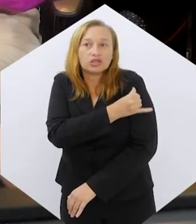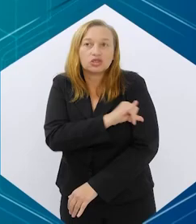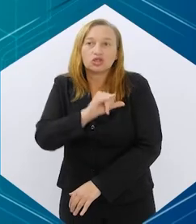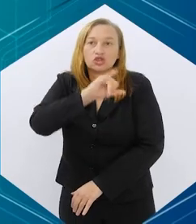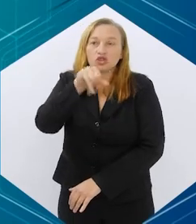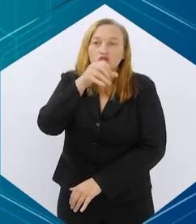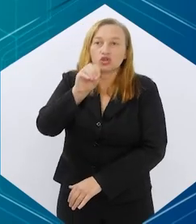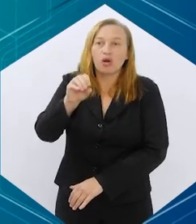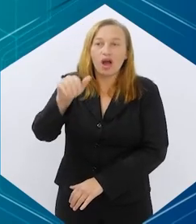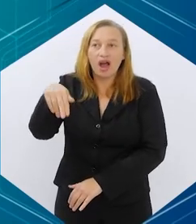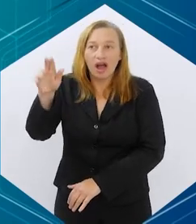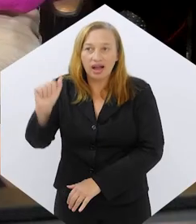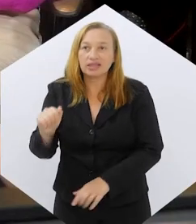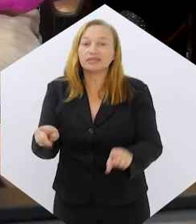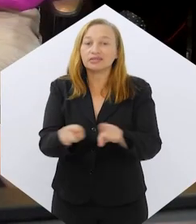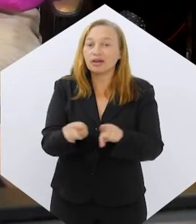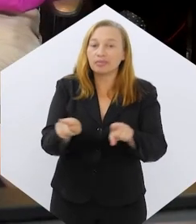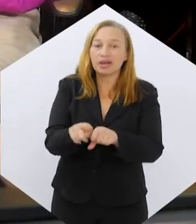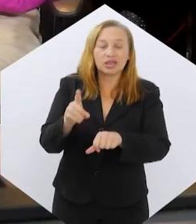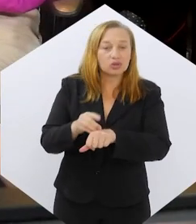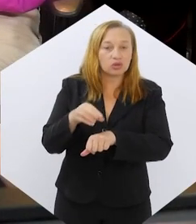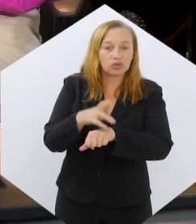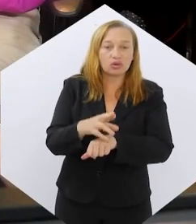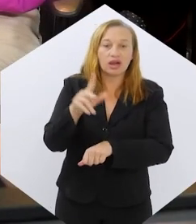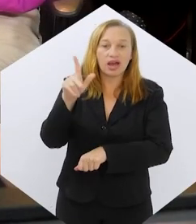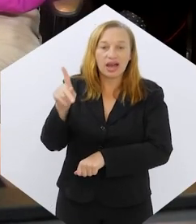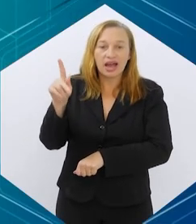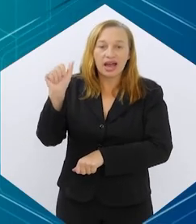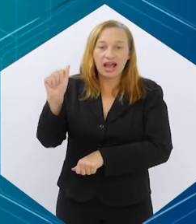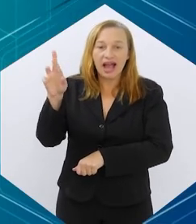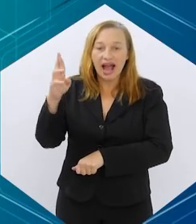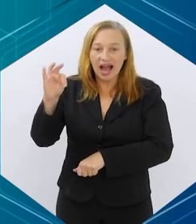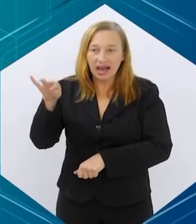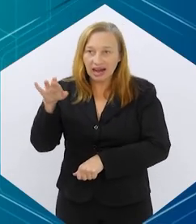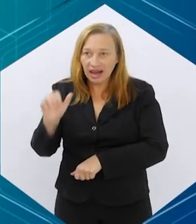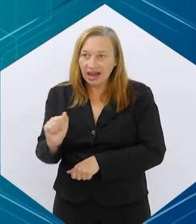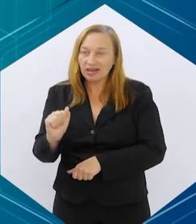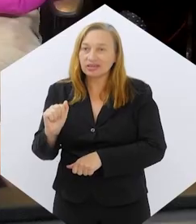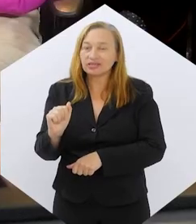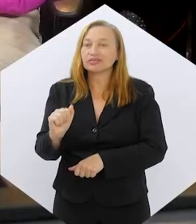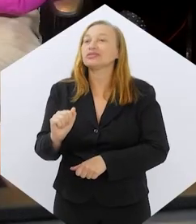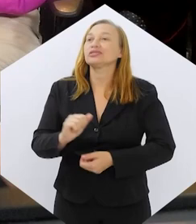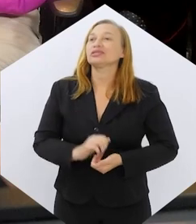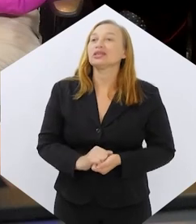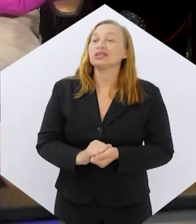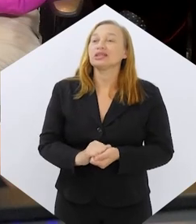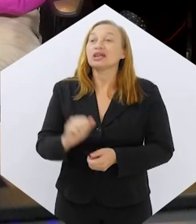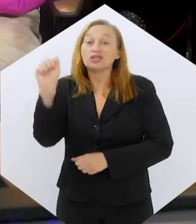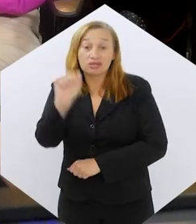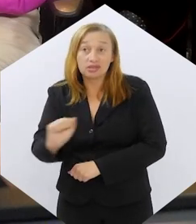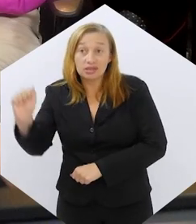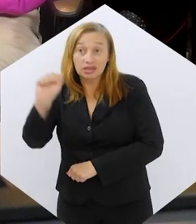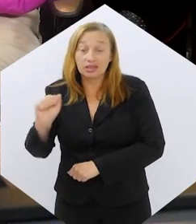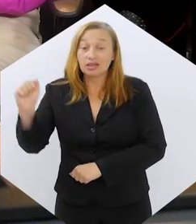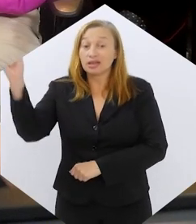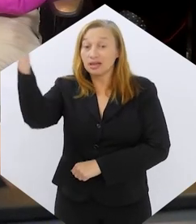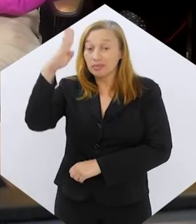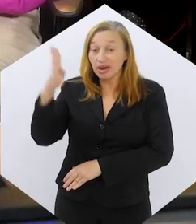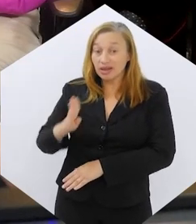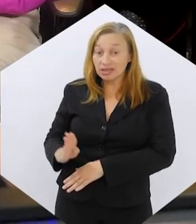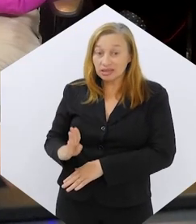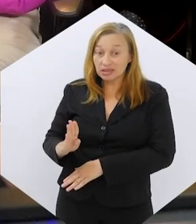doutora Joana Dantas, também com a doutora Carla Jacobi, titulada especialista pela Sociedade Brasileira de